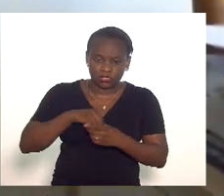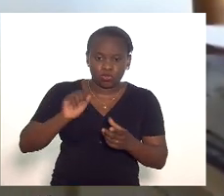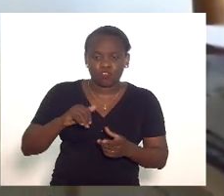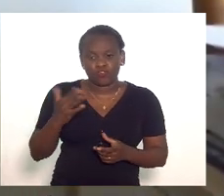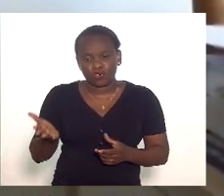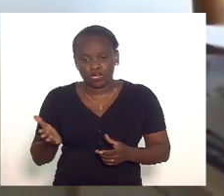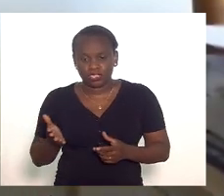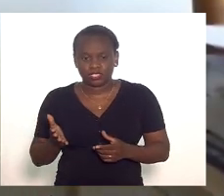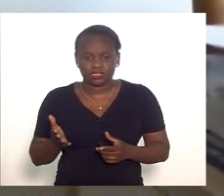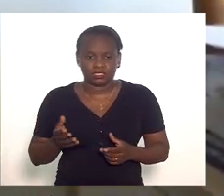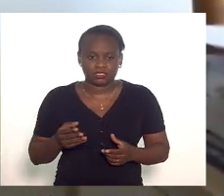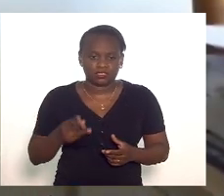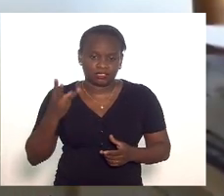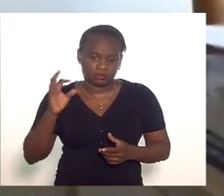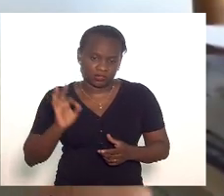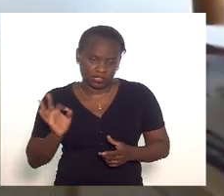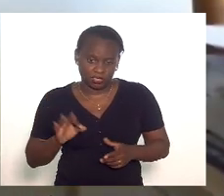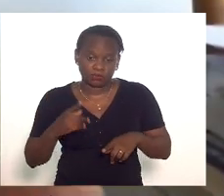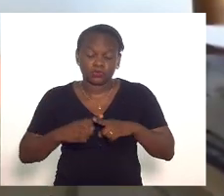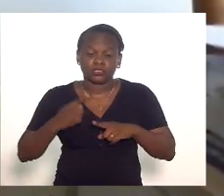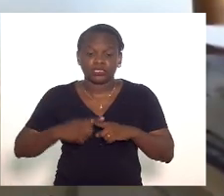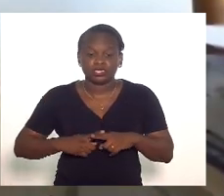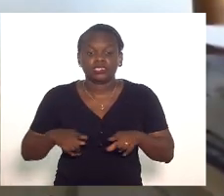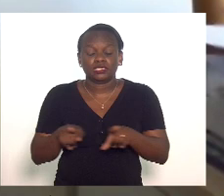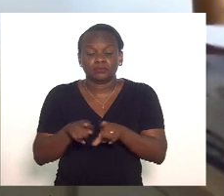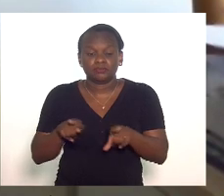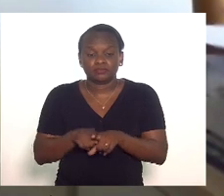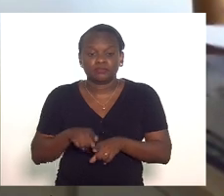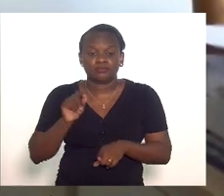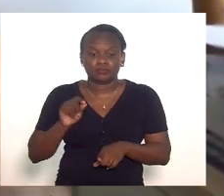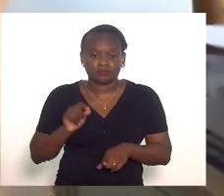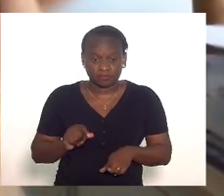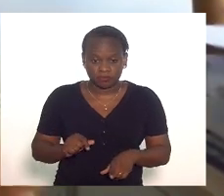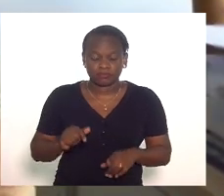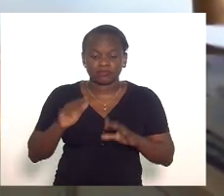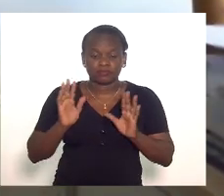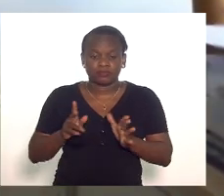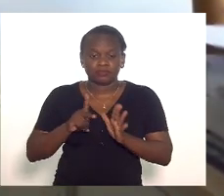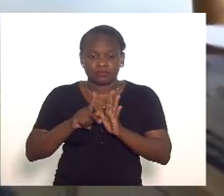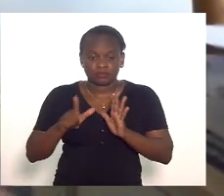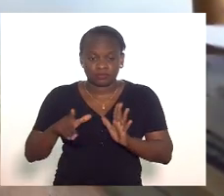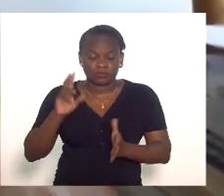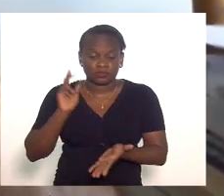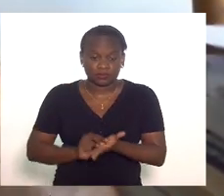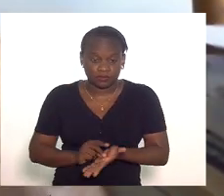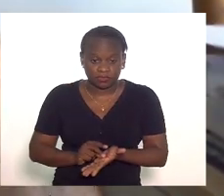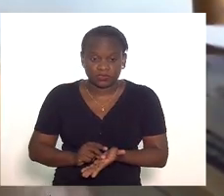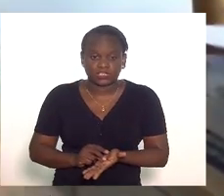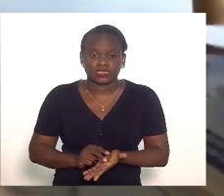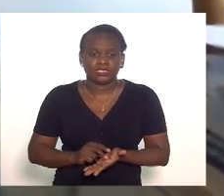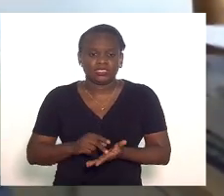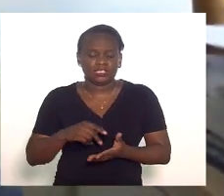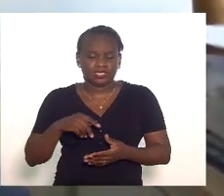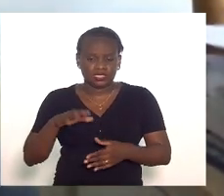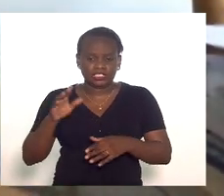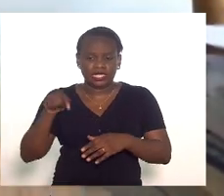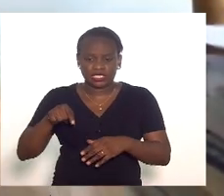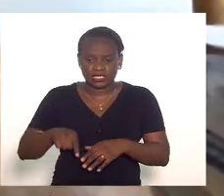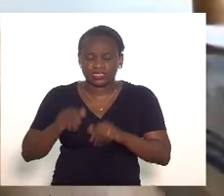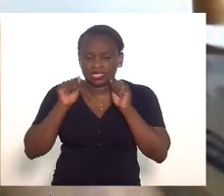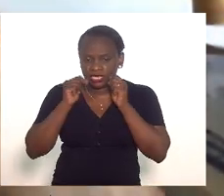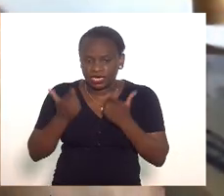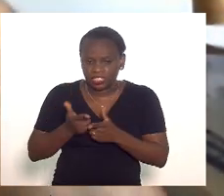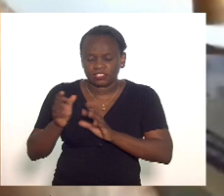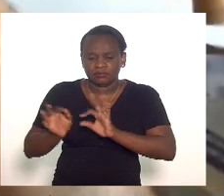fora porque também que já no projeto original que quando tramitou na casa aqui